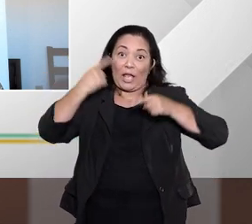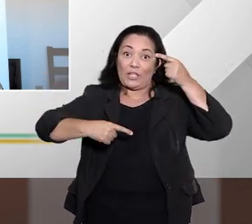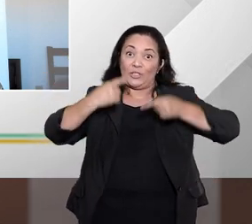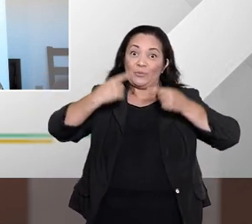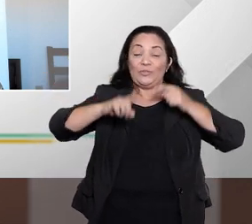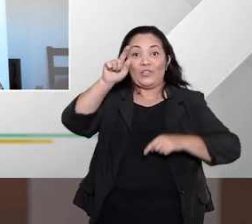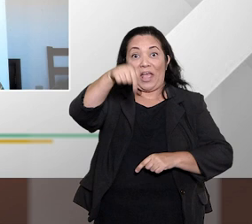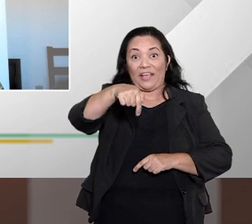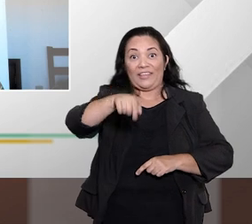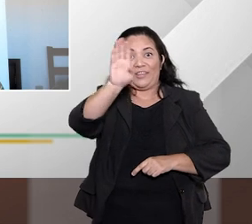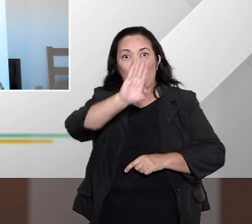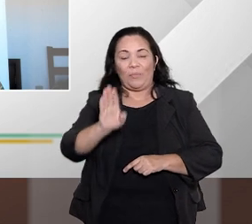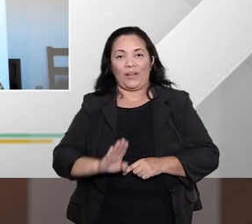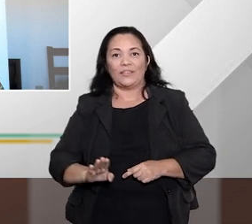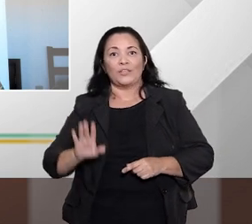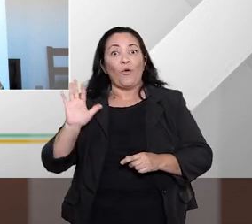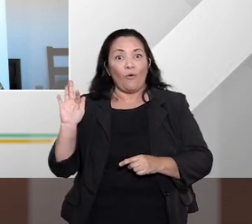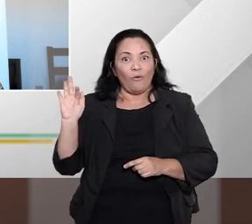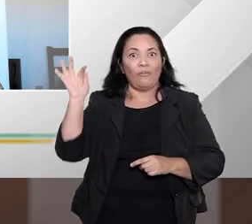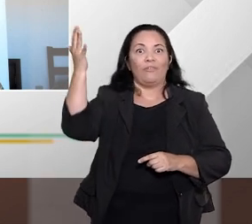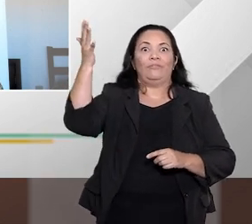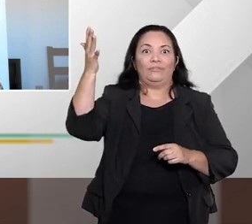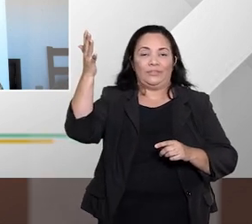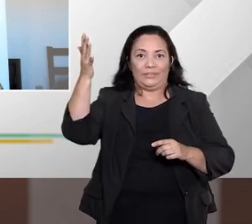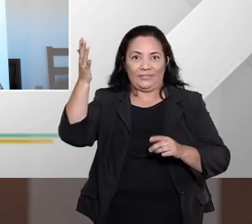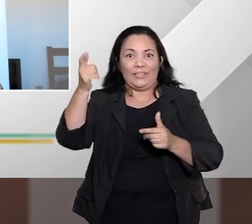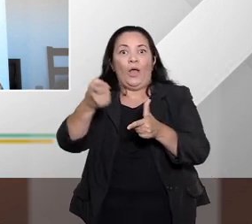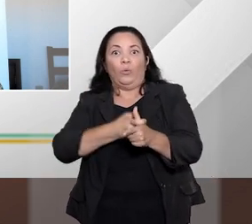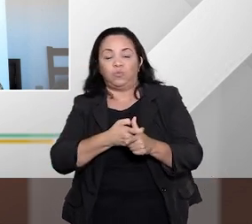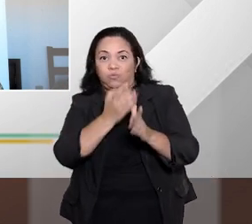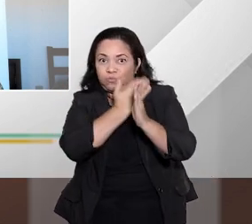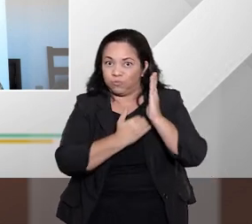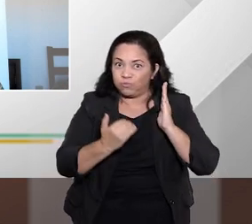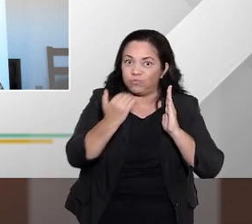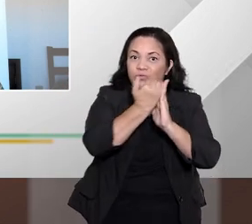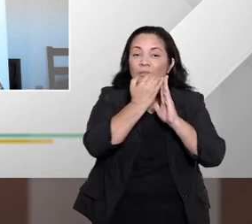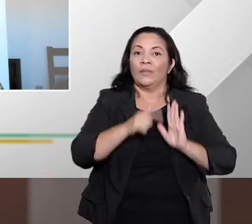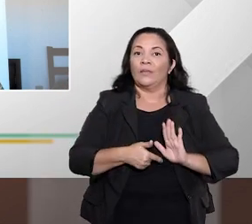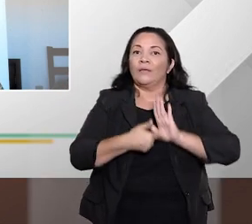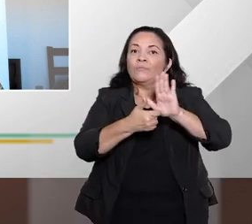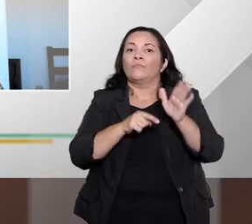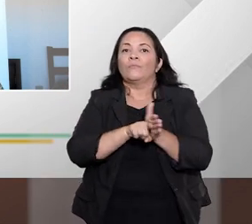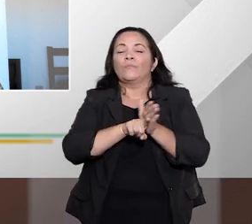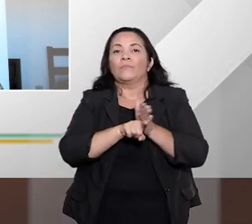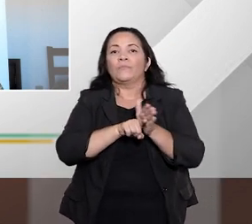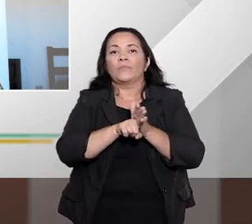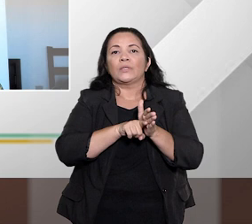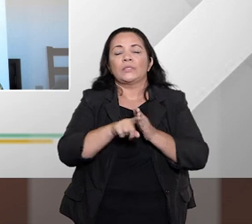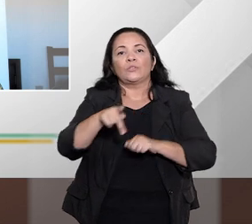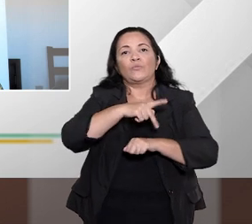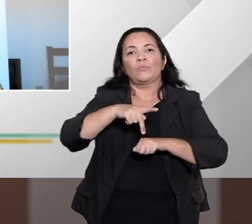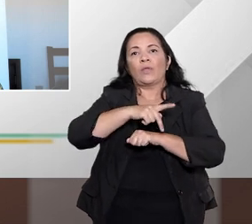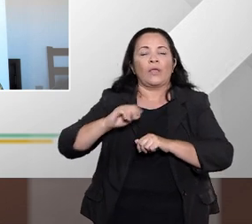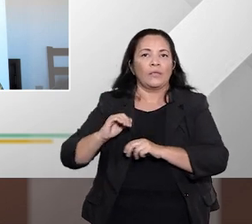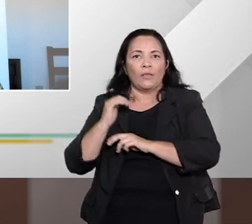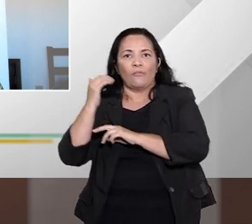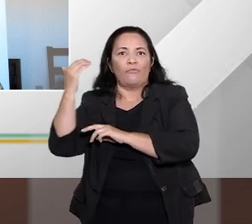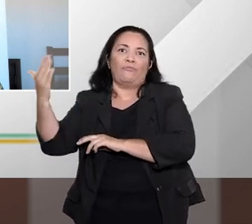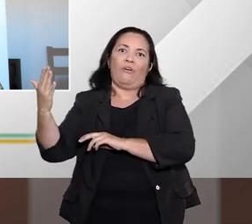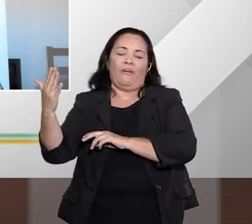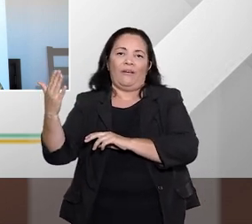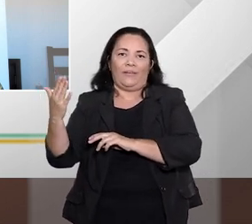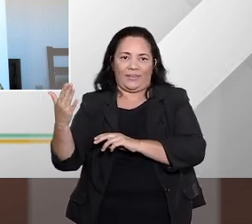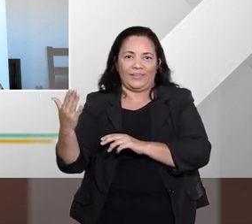Brasil esse fenômeno do superendividamento que trouxe estudos de fora, que implementou na Universidade Federal do Rio Grande do Sul. Então,